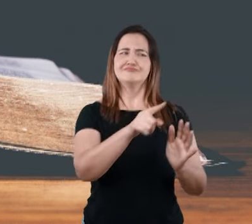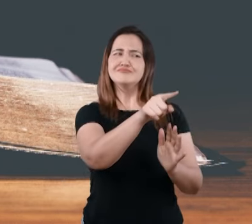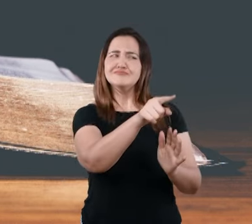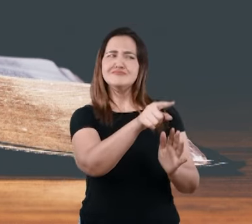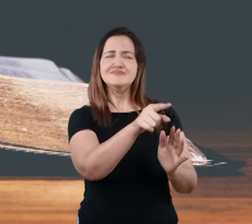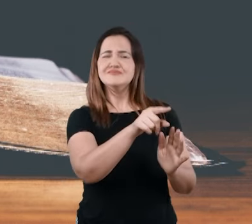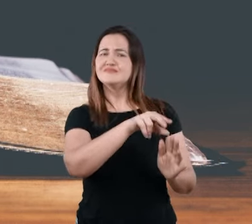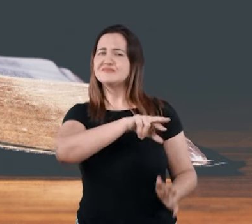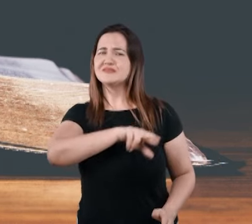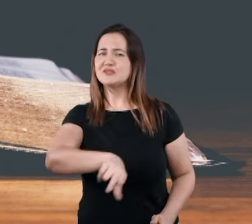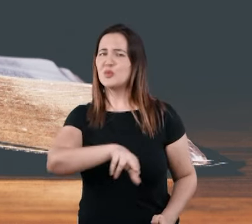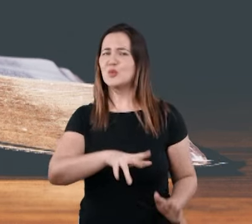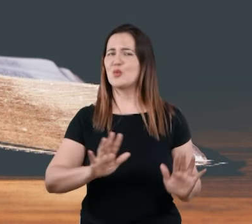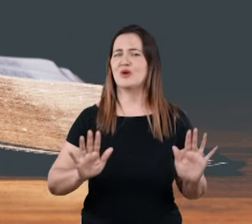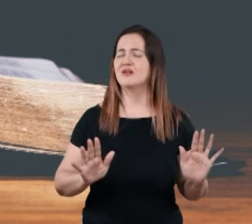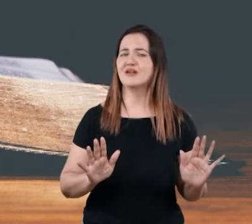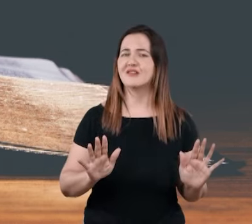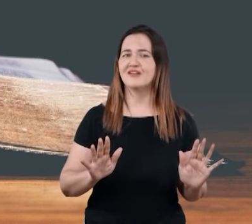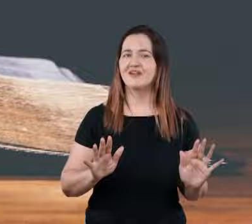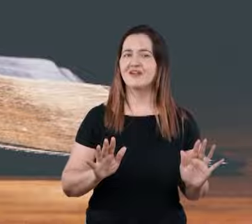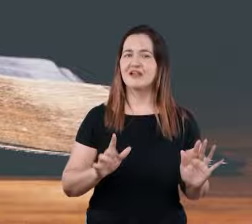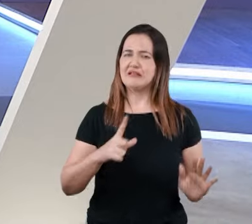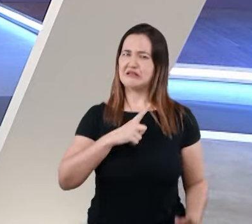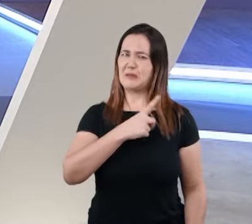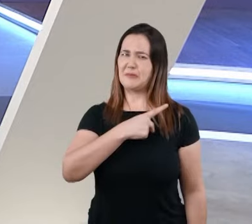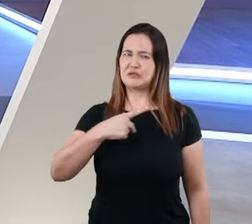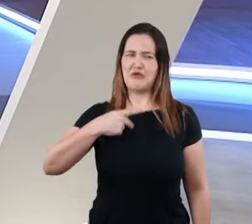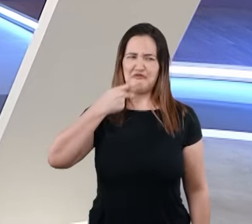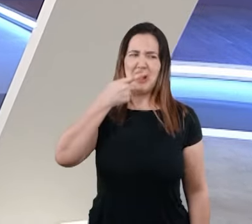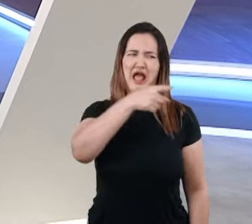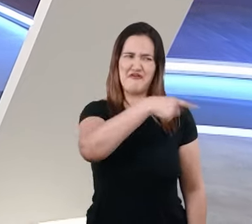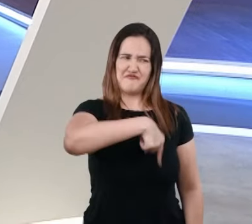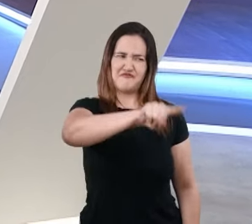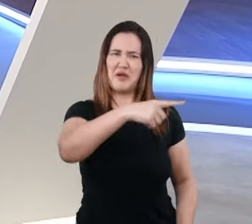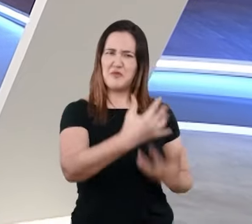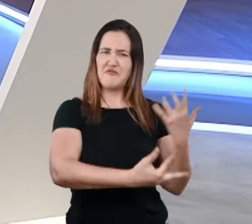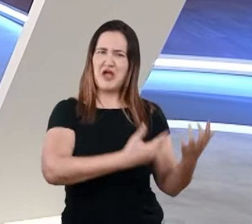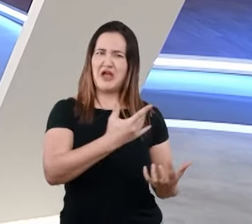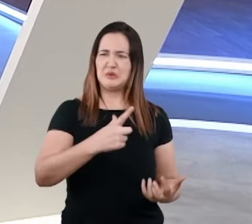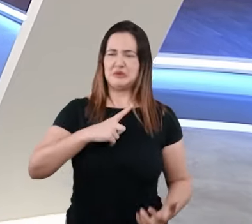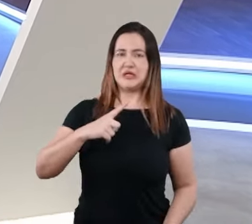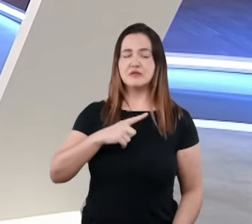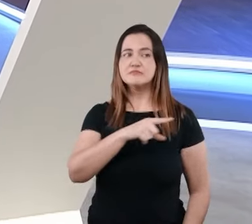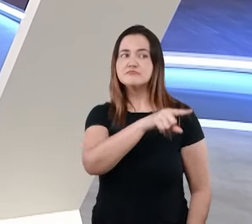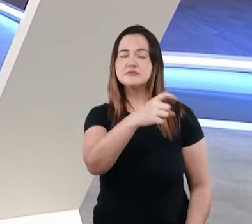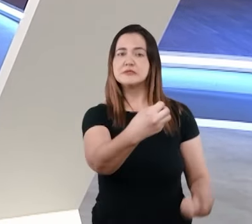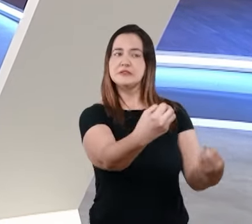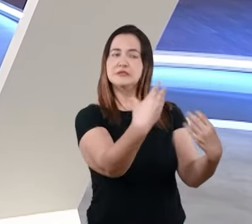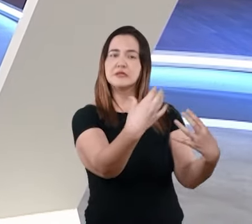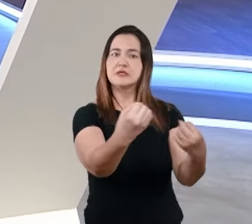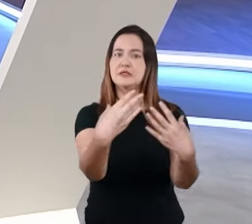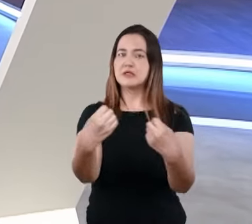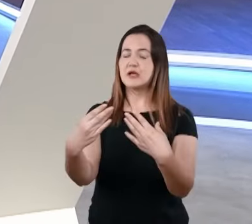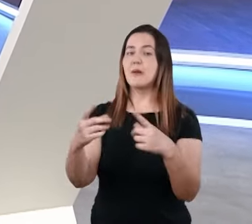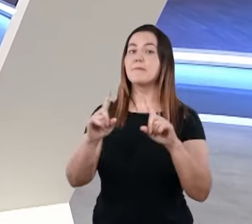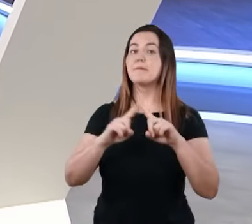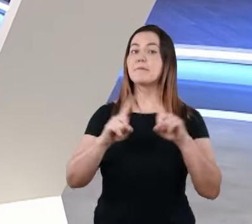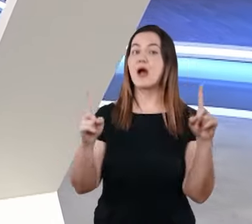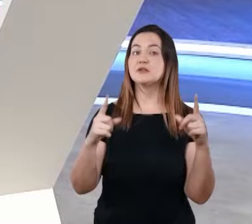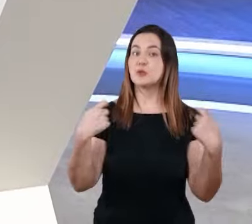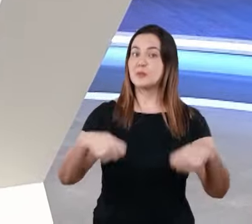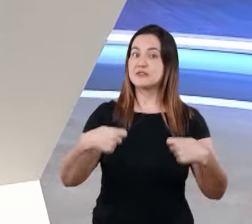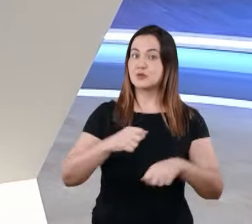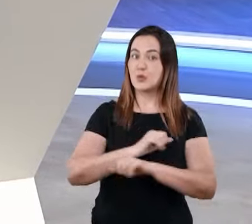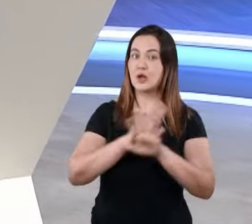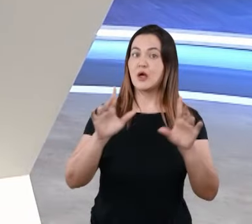Bíblia tem a dizer sobre o inferno. Antes de eu entrar no pecado, que é o primeiro componente, eu